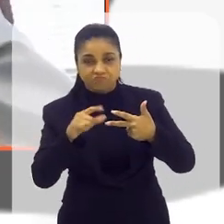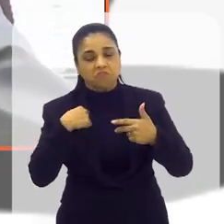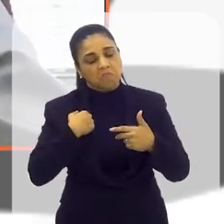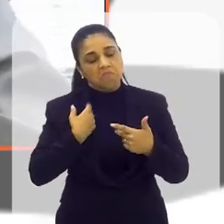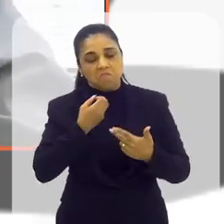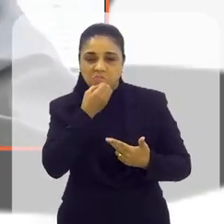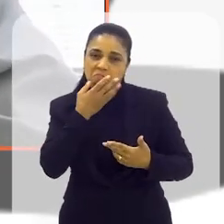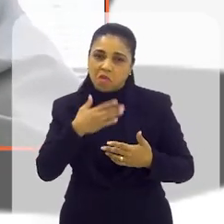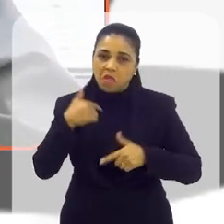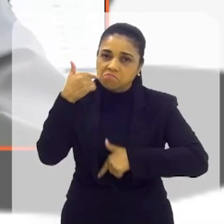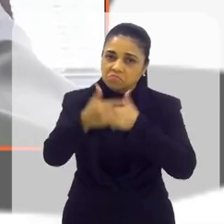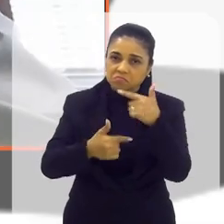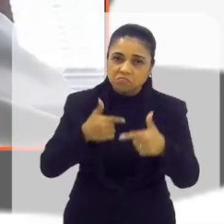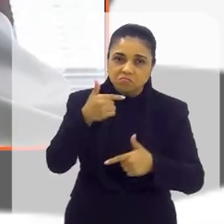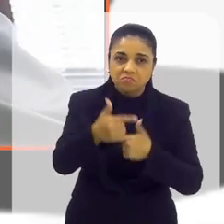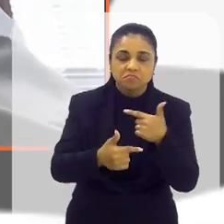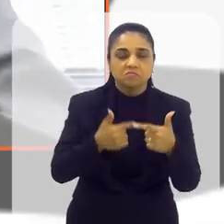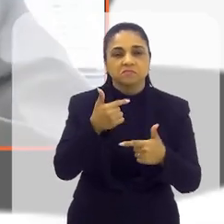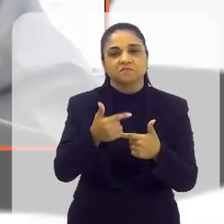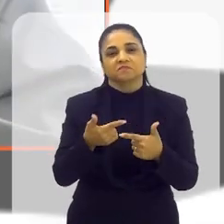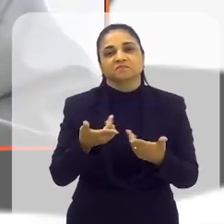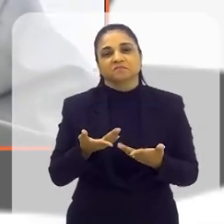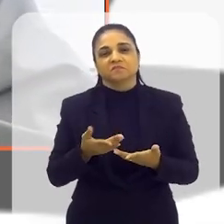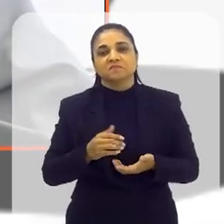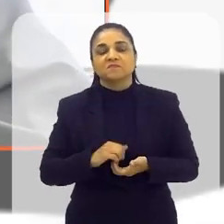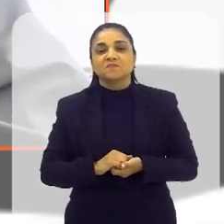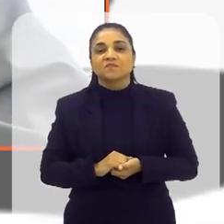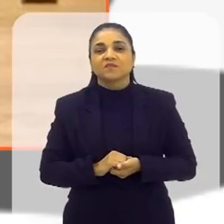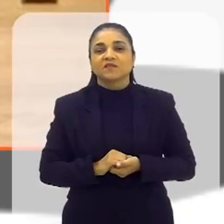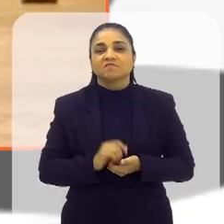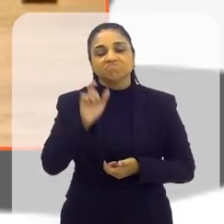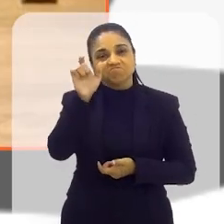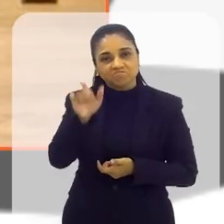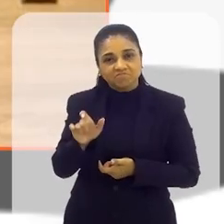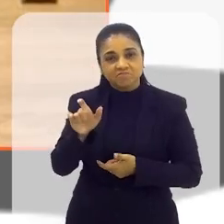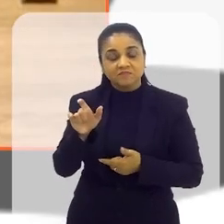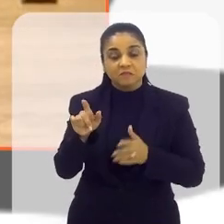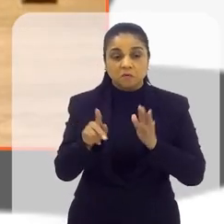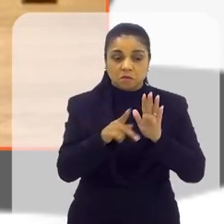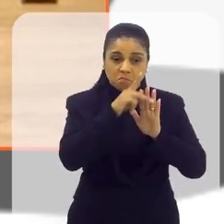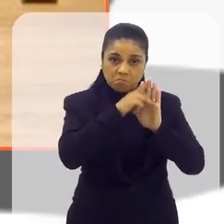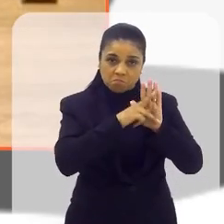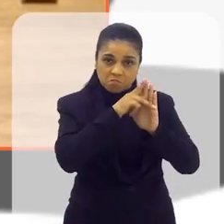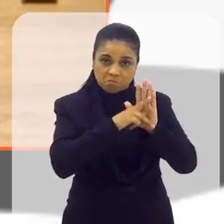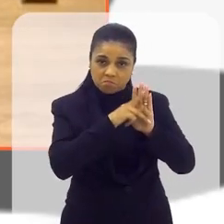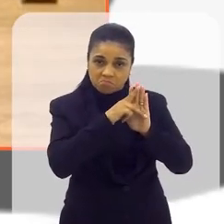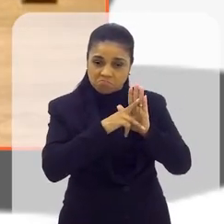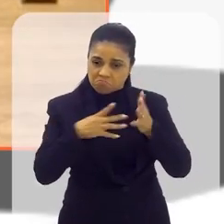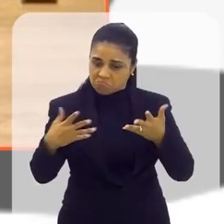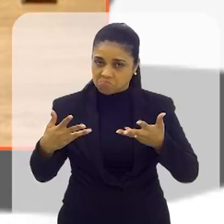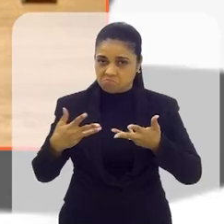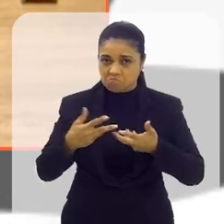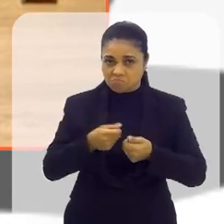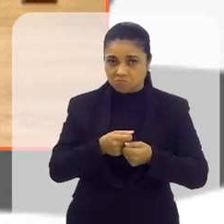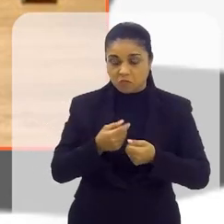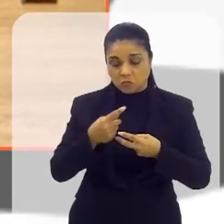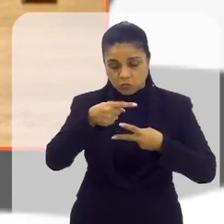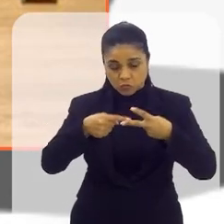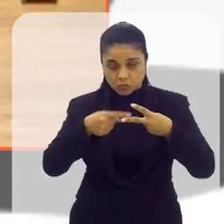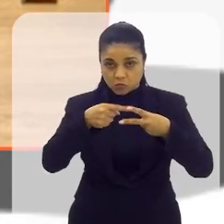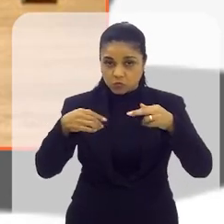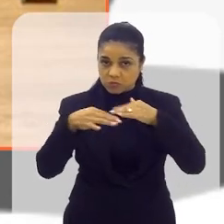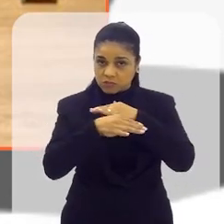caminhando bem, estamos avançando a cada dia. O senhor implantou programas de excelência nos dois